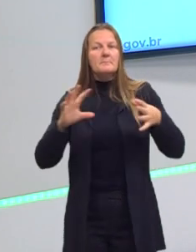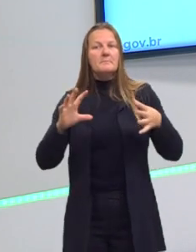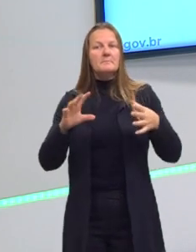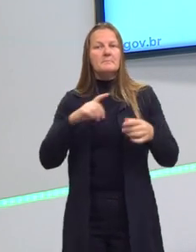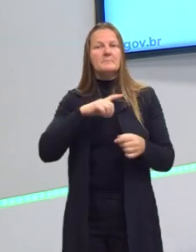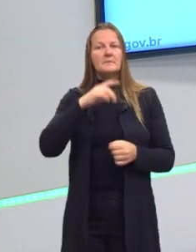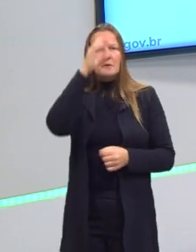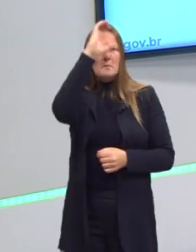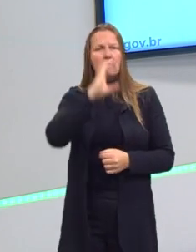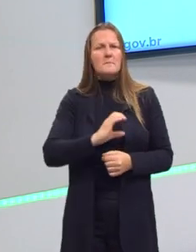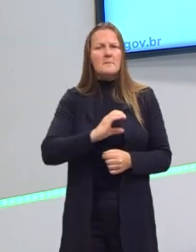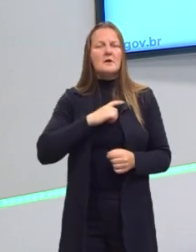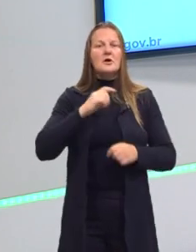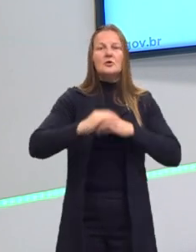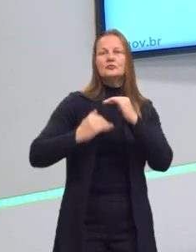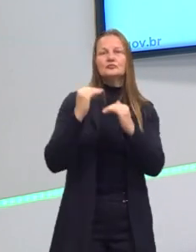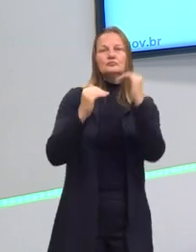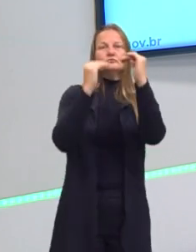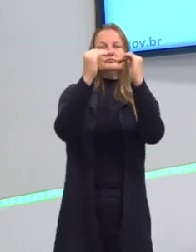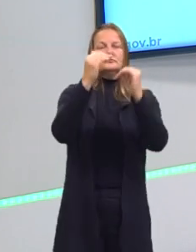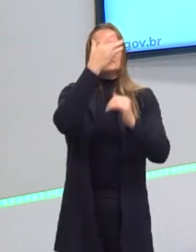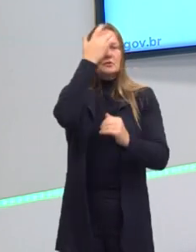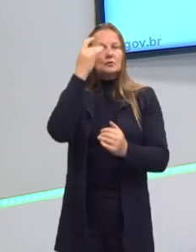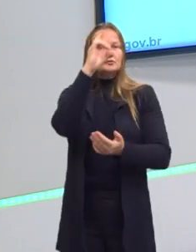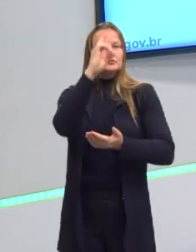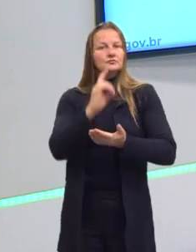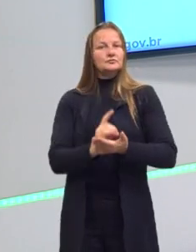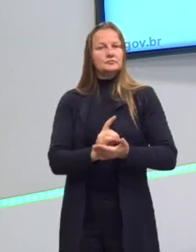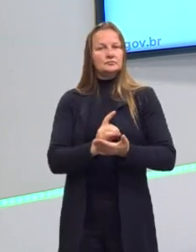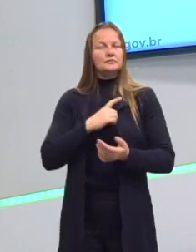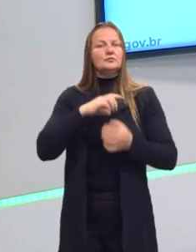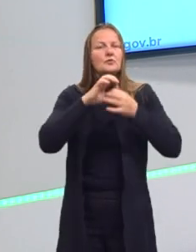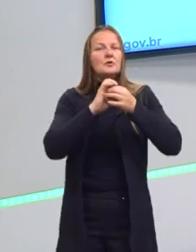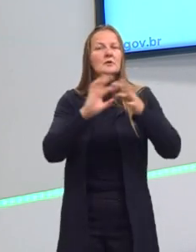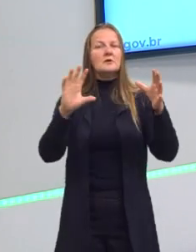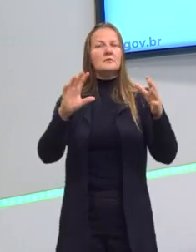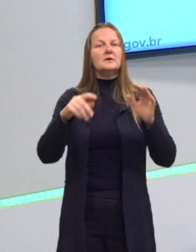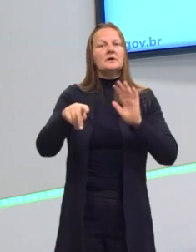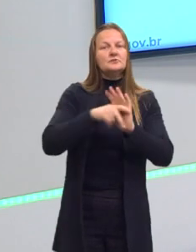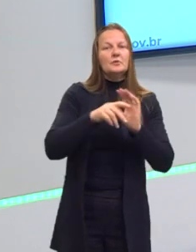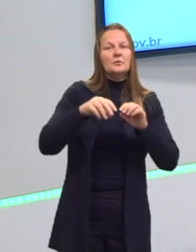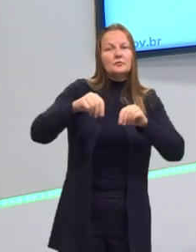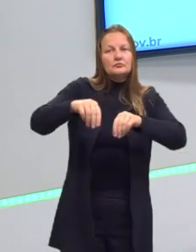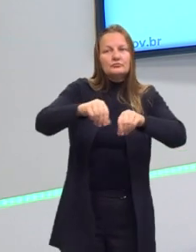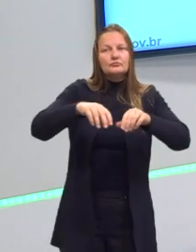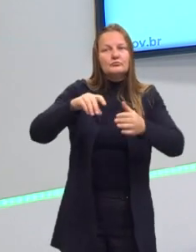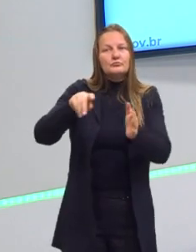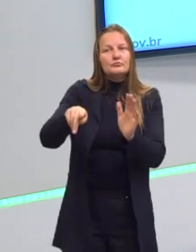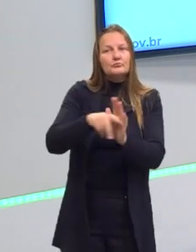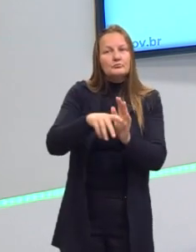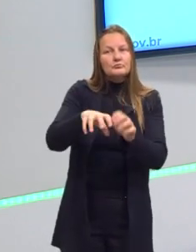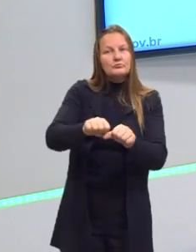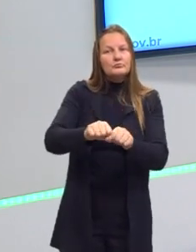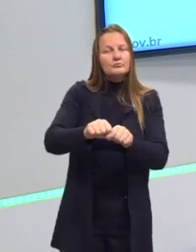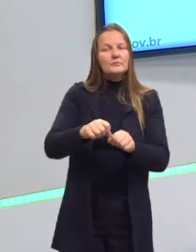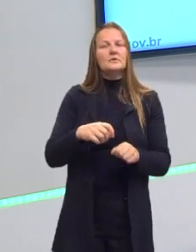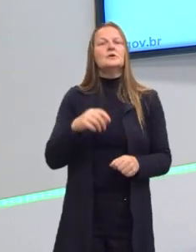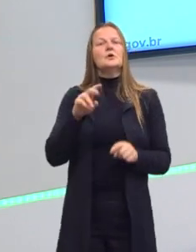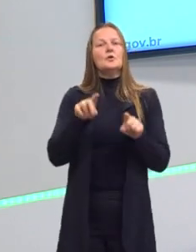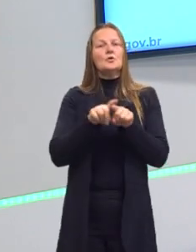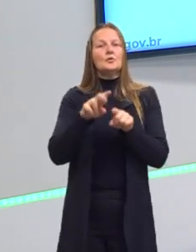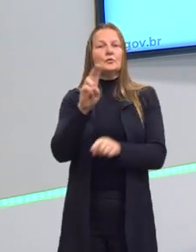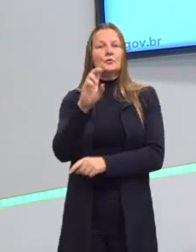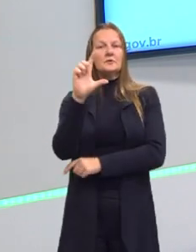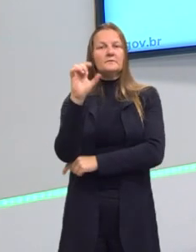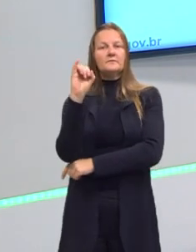cidadão desenvolvesse esses seus direitos da liberdade e da propriedade. Isso vai gerar o liberalismo, é o